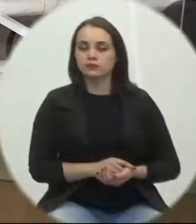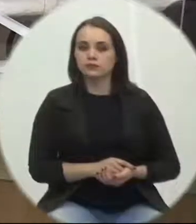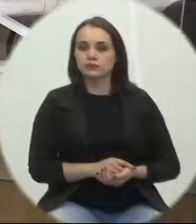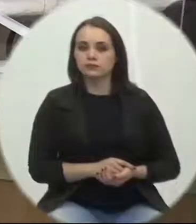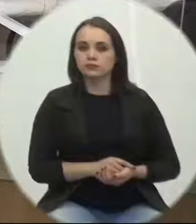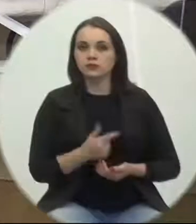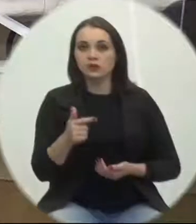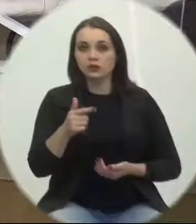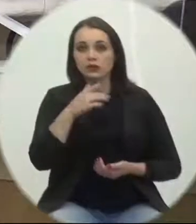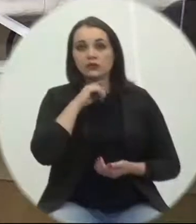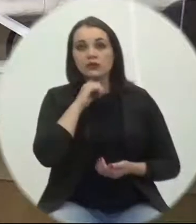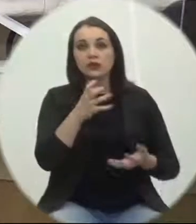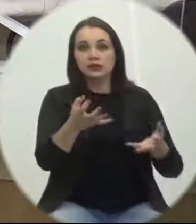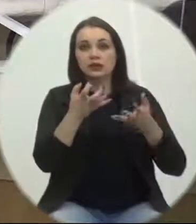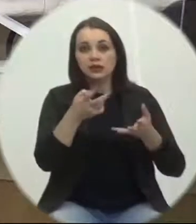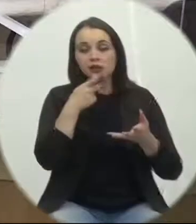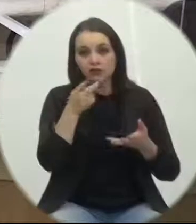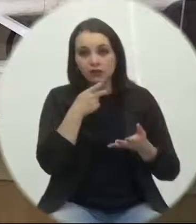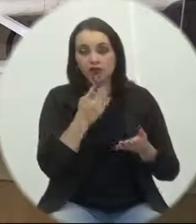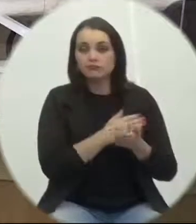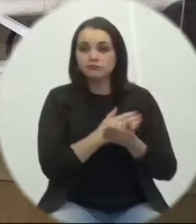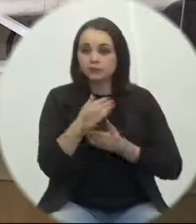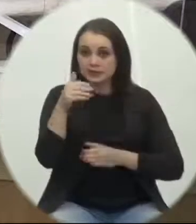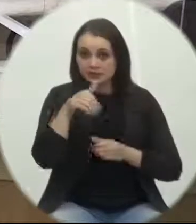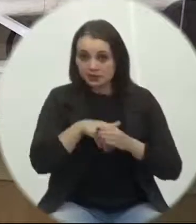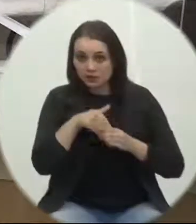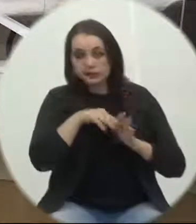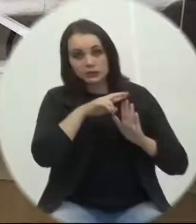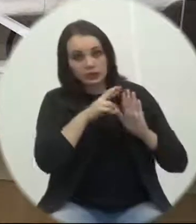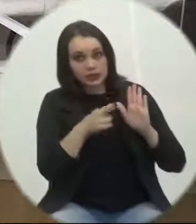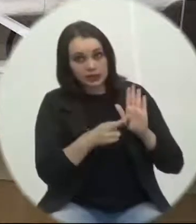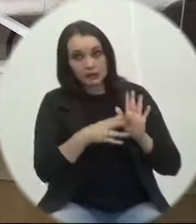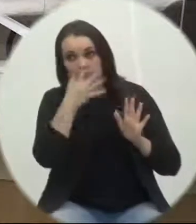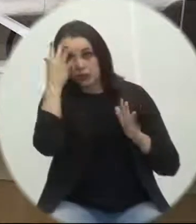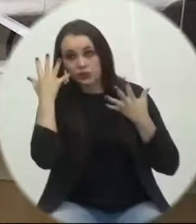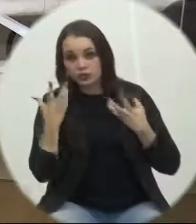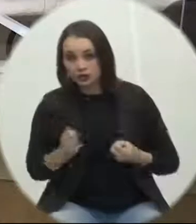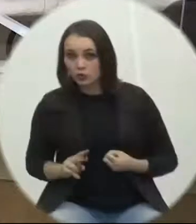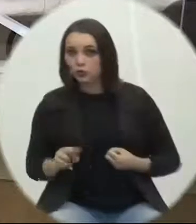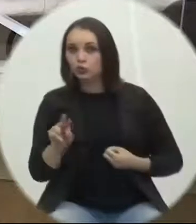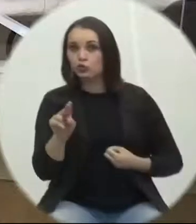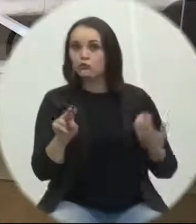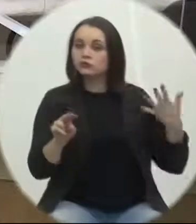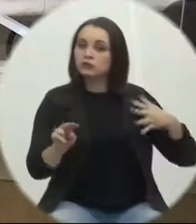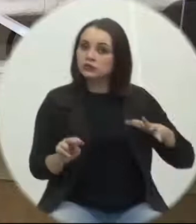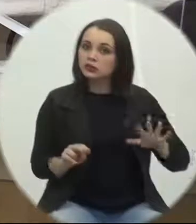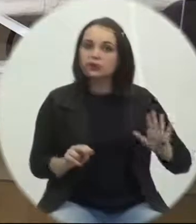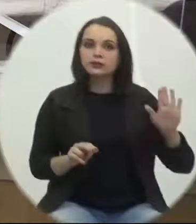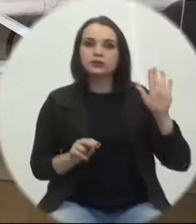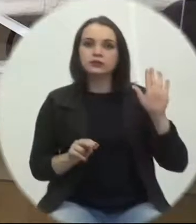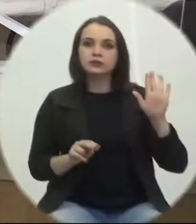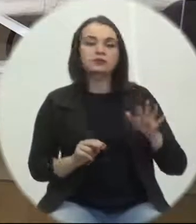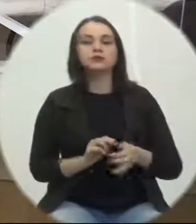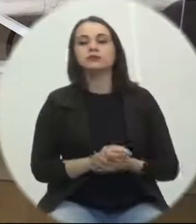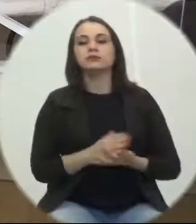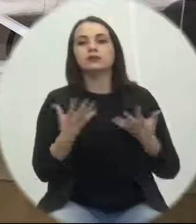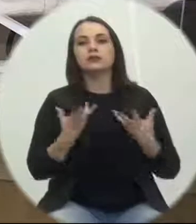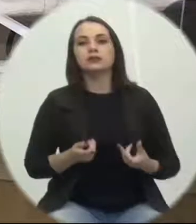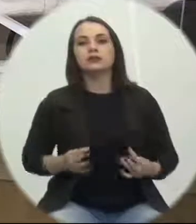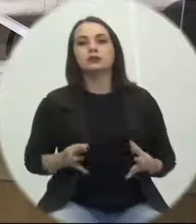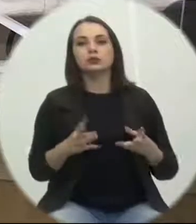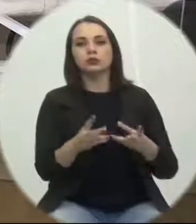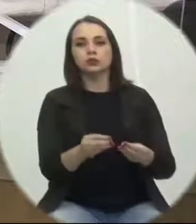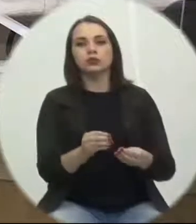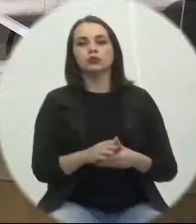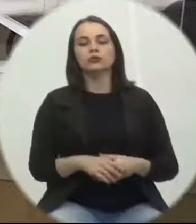Não havendo quem queira discutir, o requerimento está em votação. Os favoráveis permaneçam como estão, os contrários se manifestem. Aprovado por unanimidade.